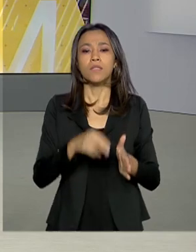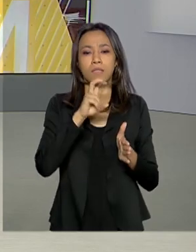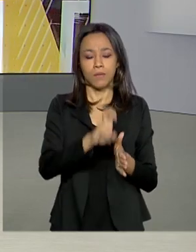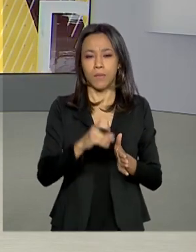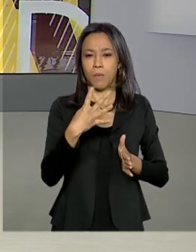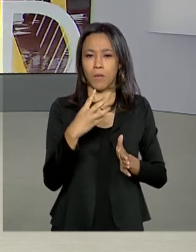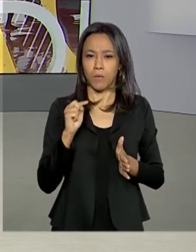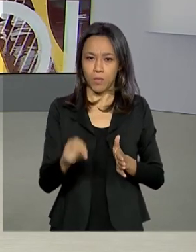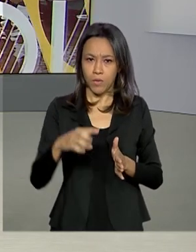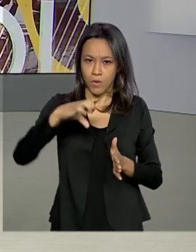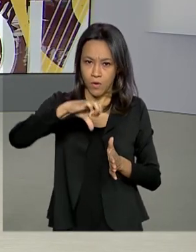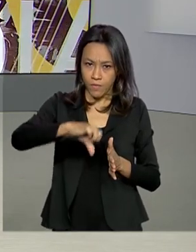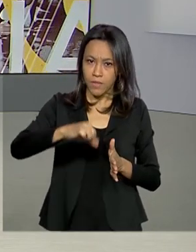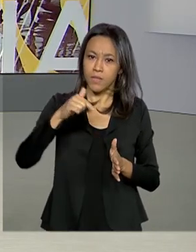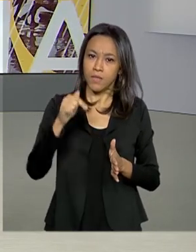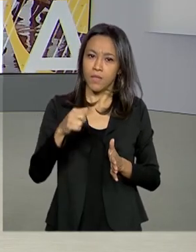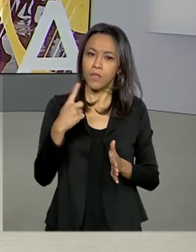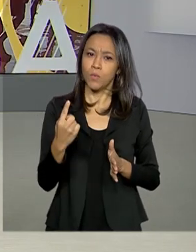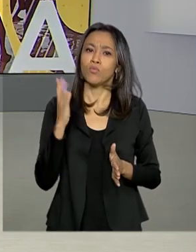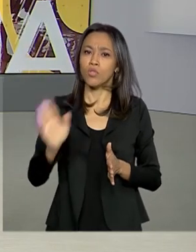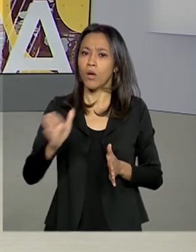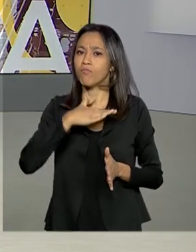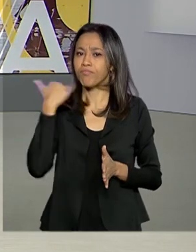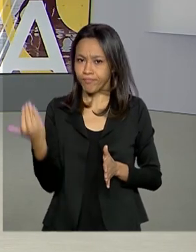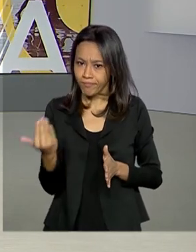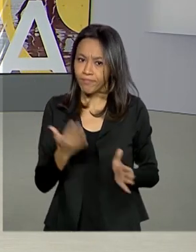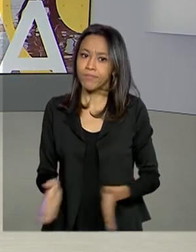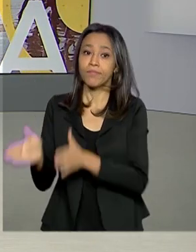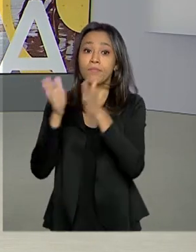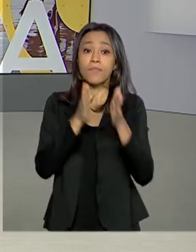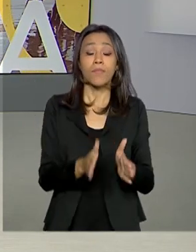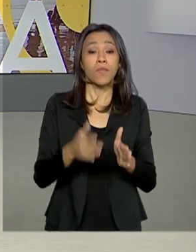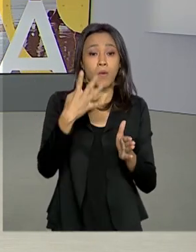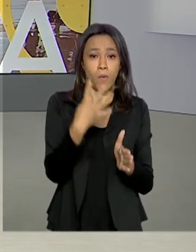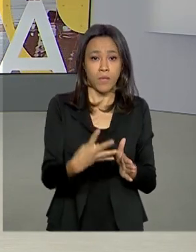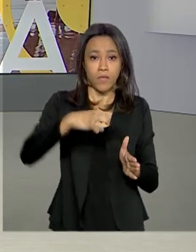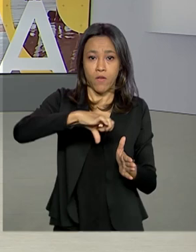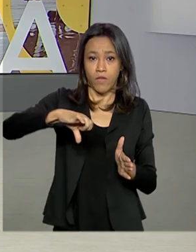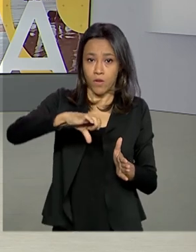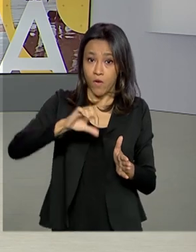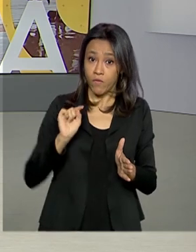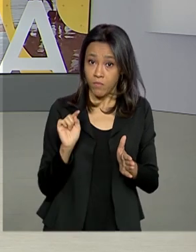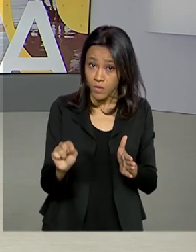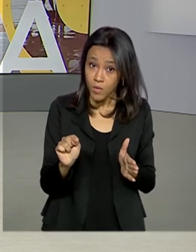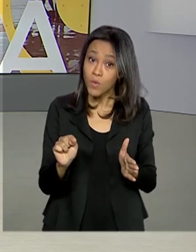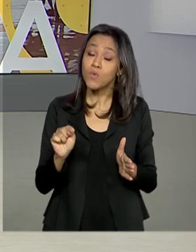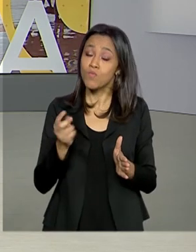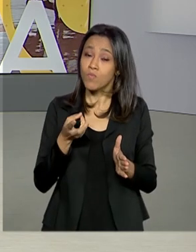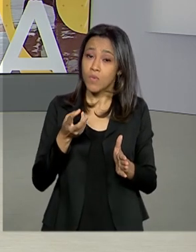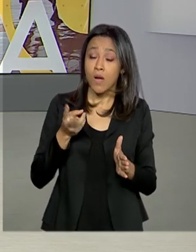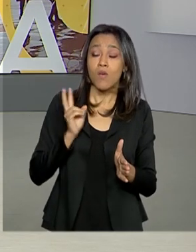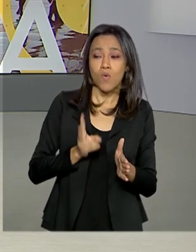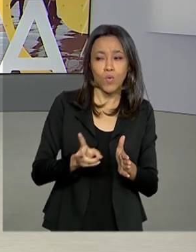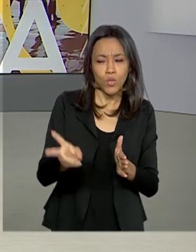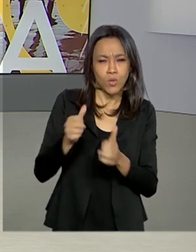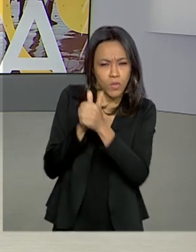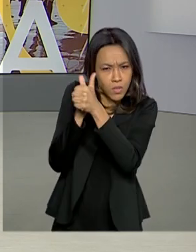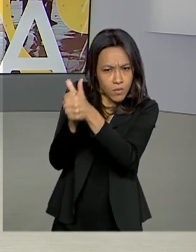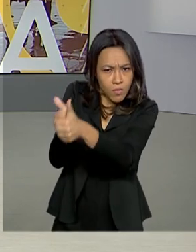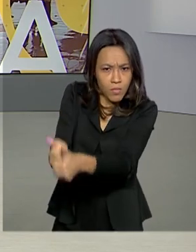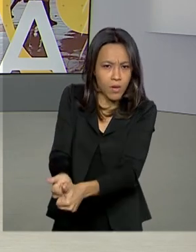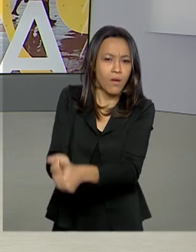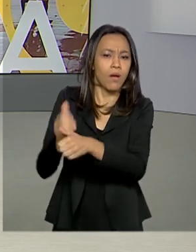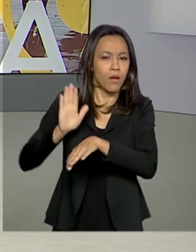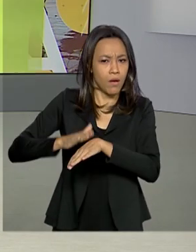971 foram a óbito. Os outros 499 mil casos continuam em acompanhamento de